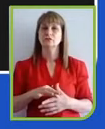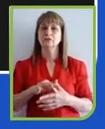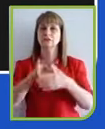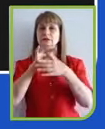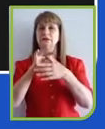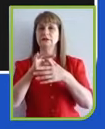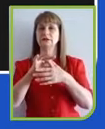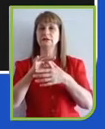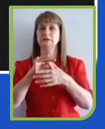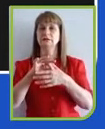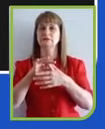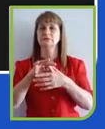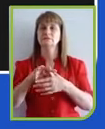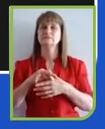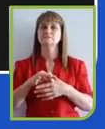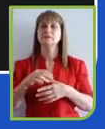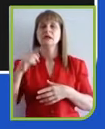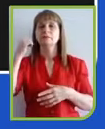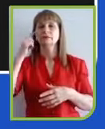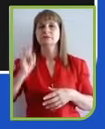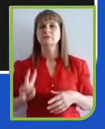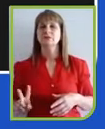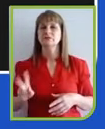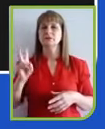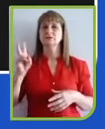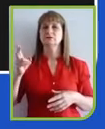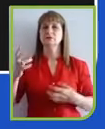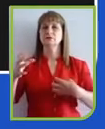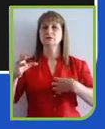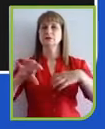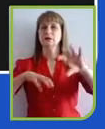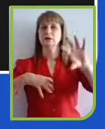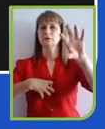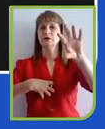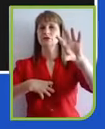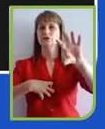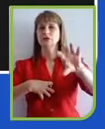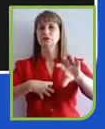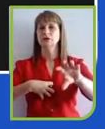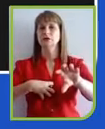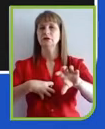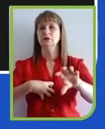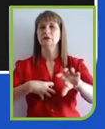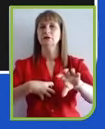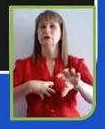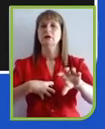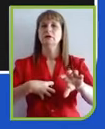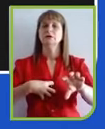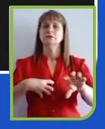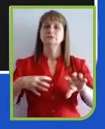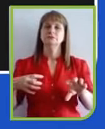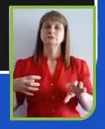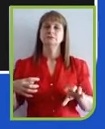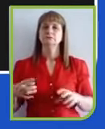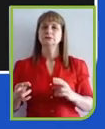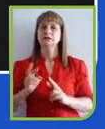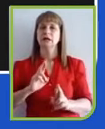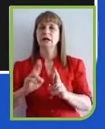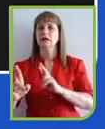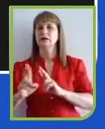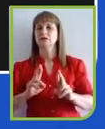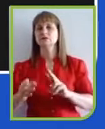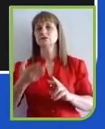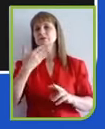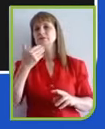revalorização da empatia, cada vez mais escuta afetiva, as relações estão cada vez mais